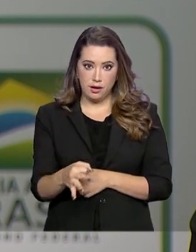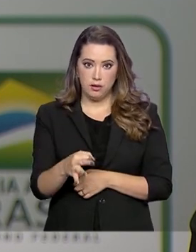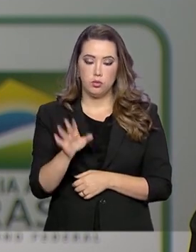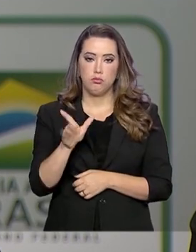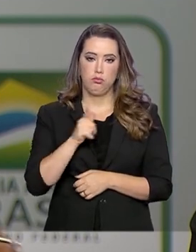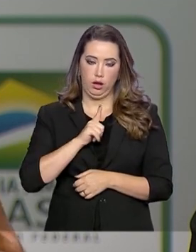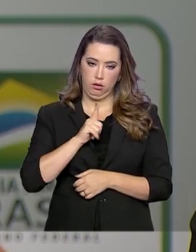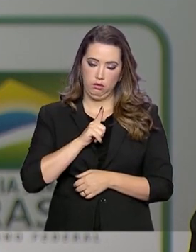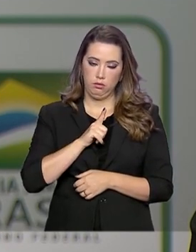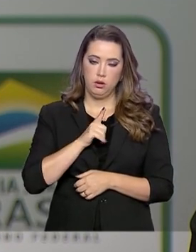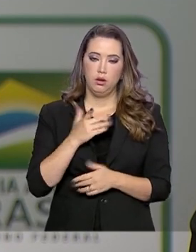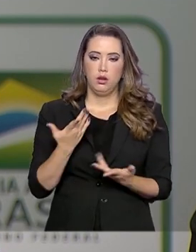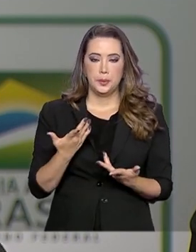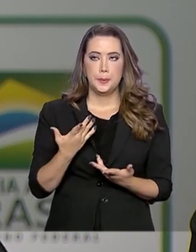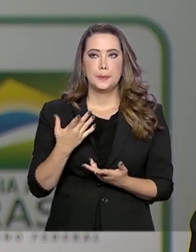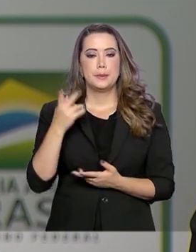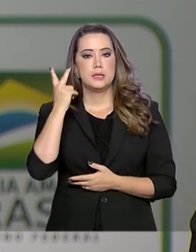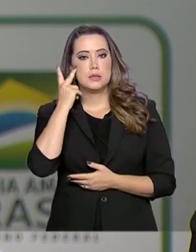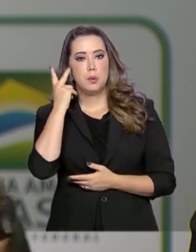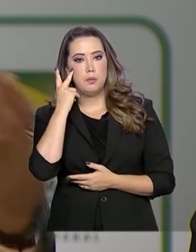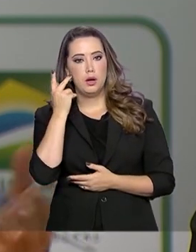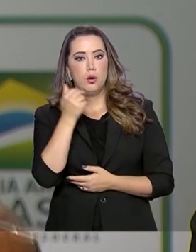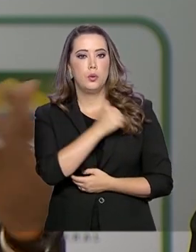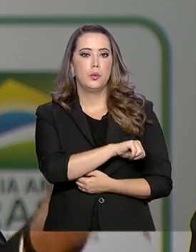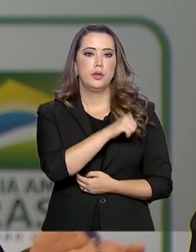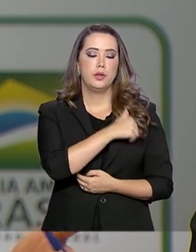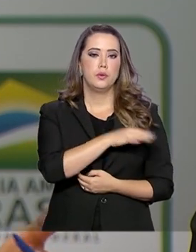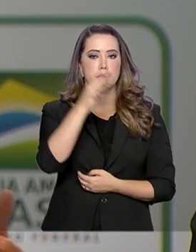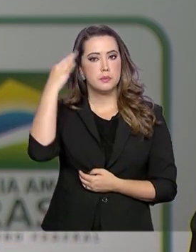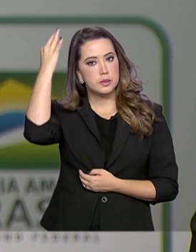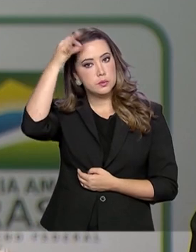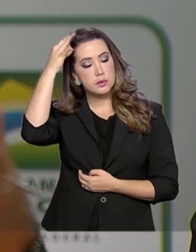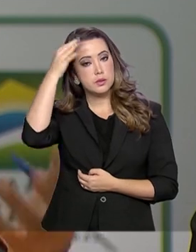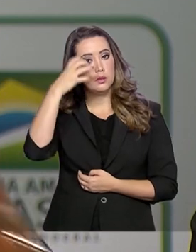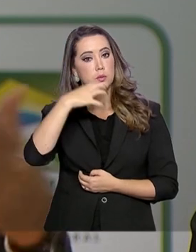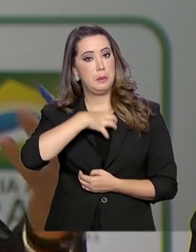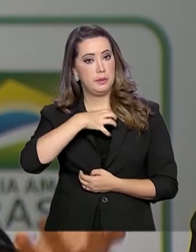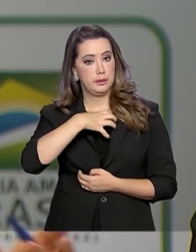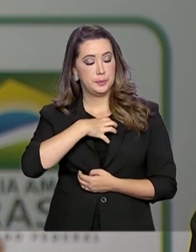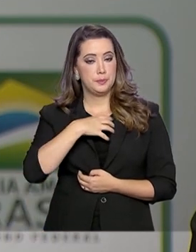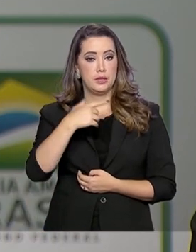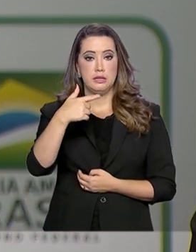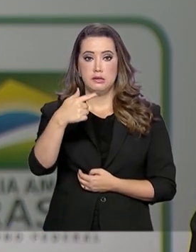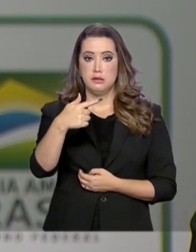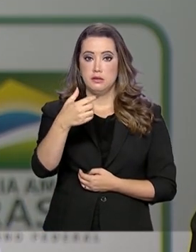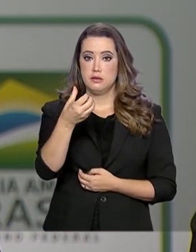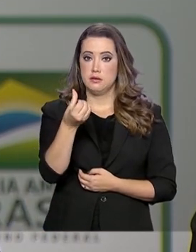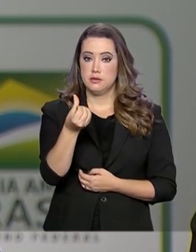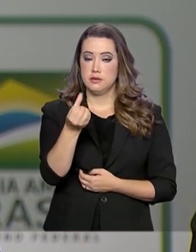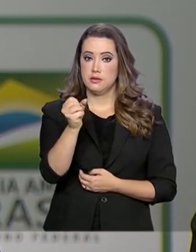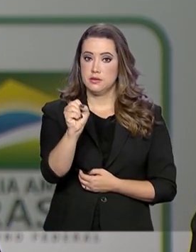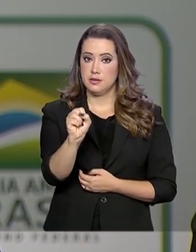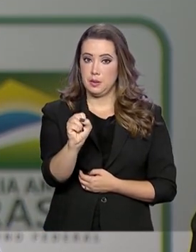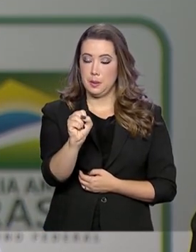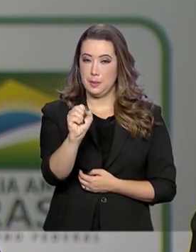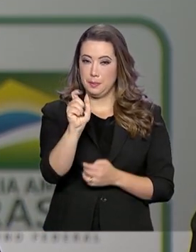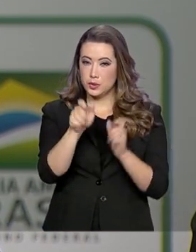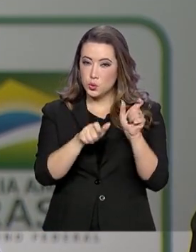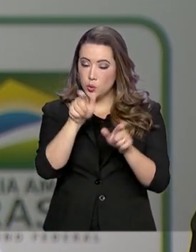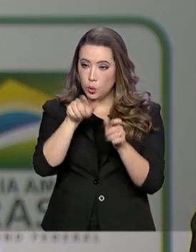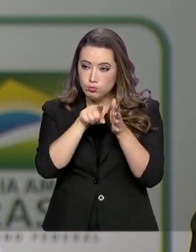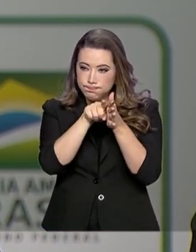4 estados, São Paulo, Rio de Janeiro, Espírito Santo e Bahia. Em 768 casos suspeitos